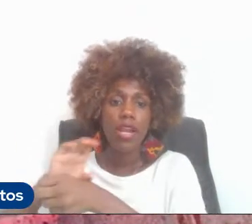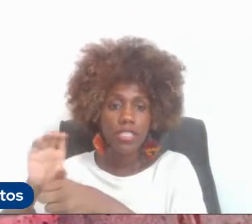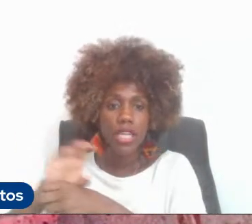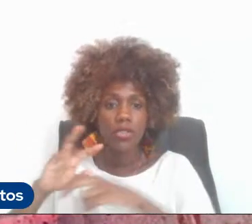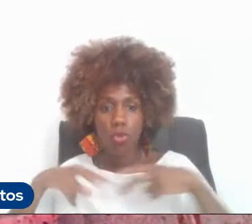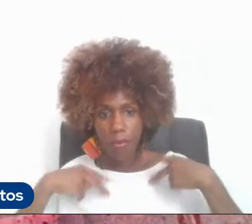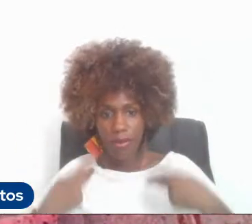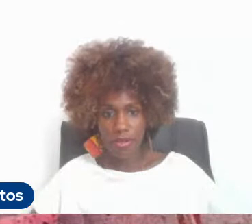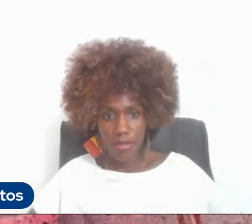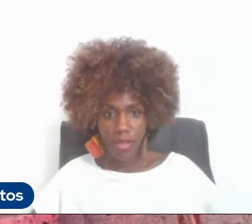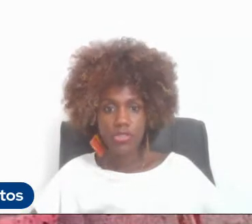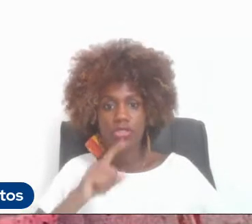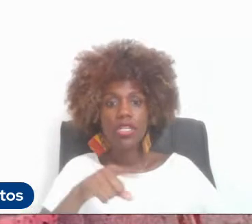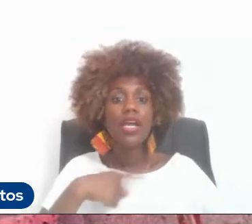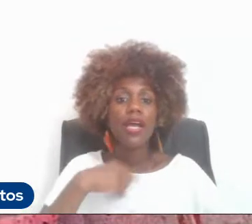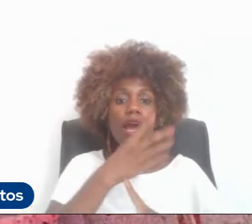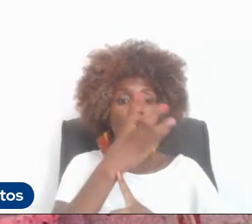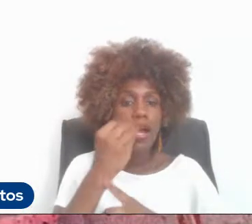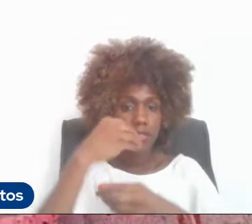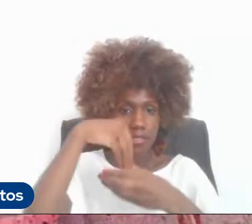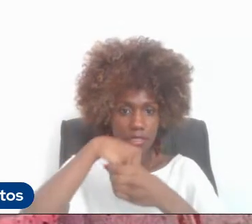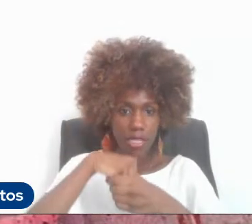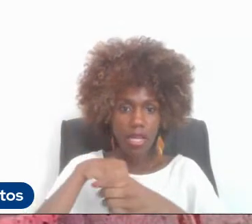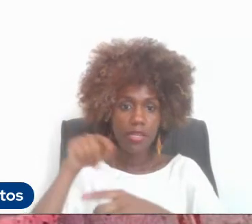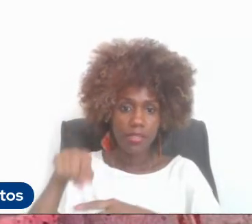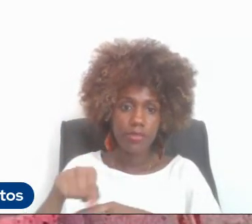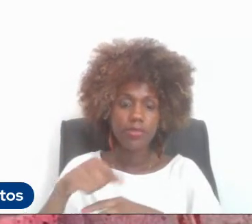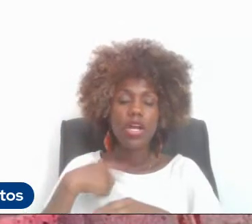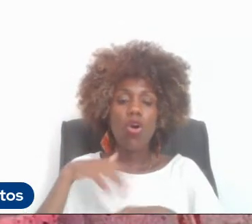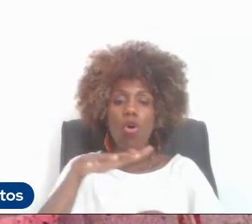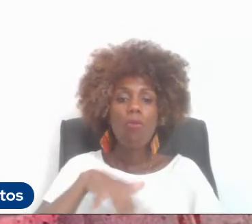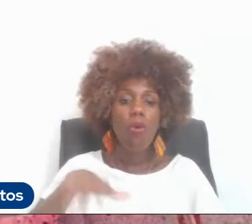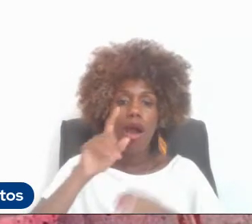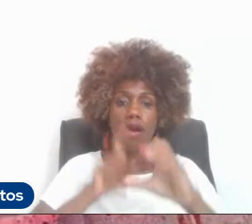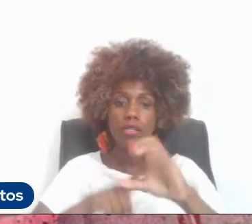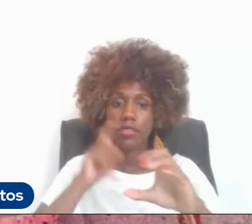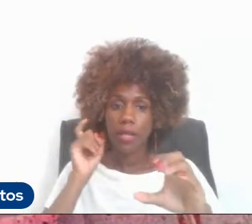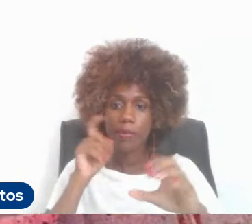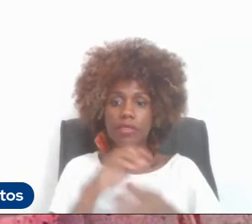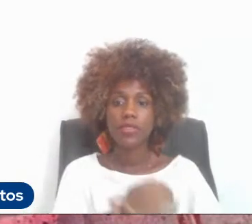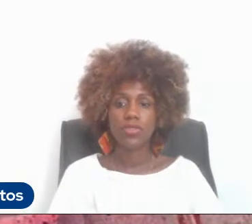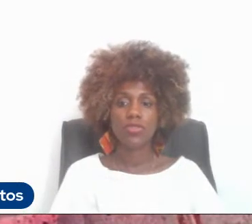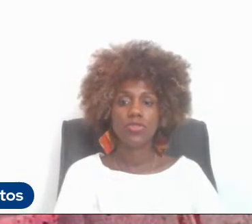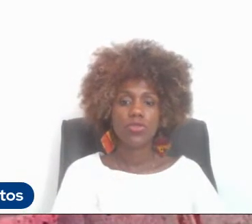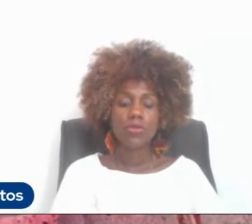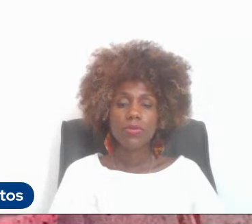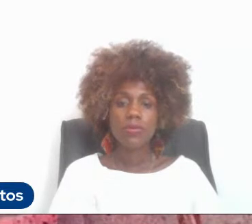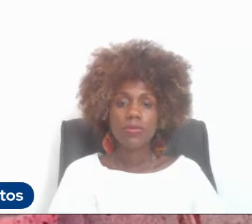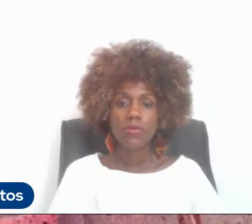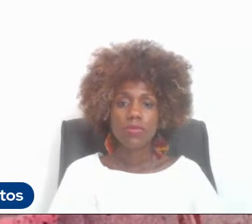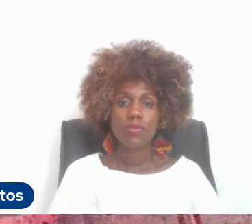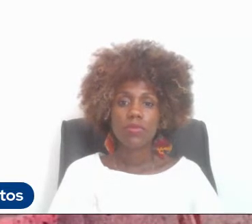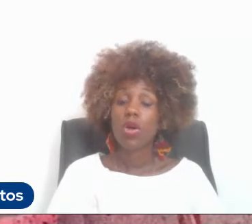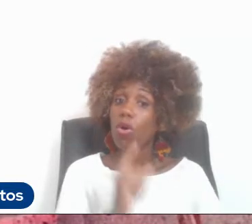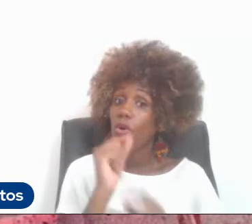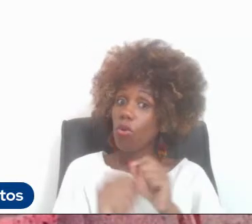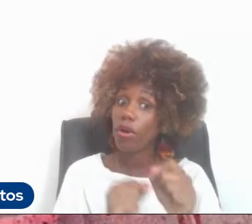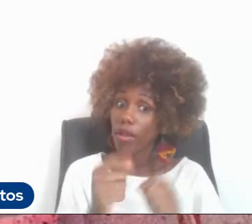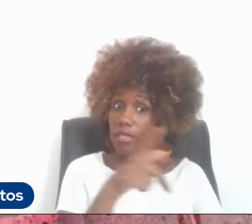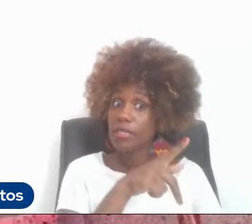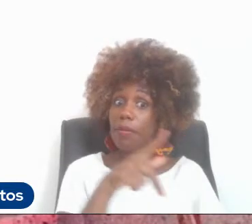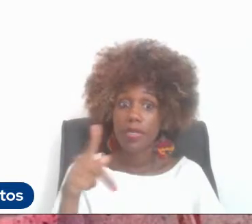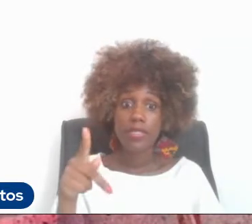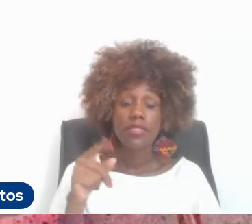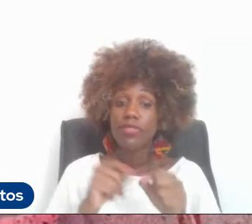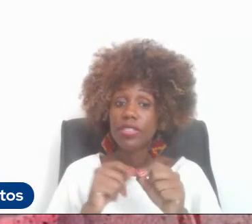a artes está como uma área independente. e o que esta presidência fez foi